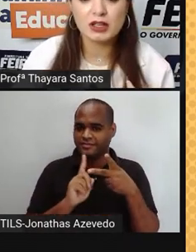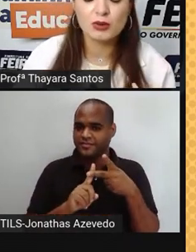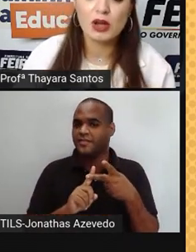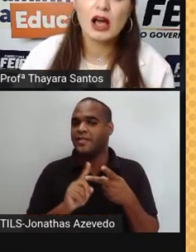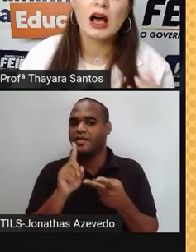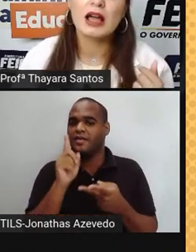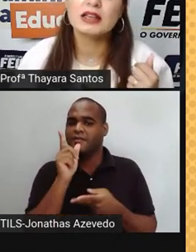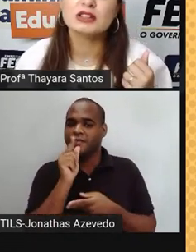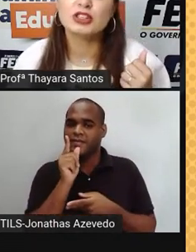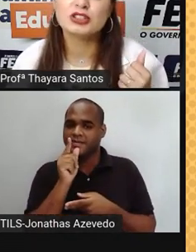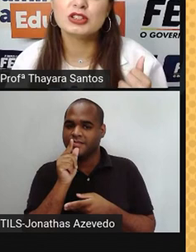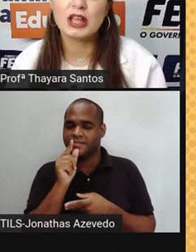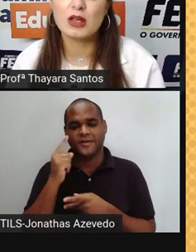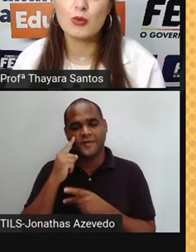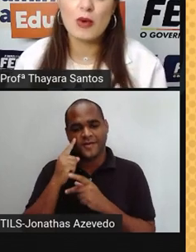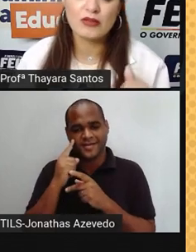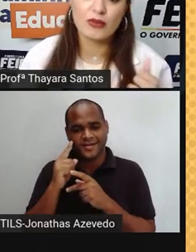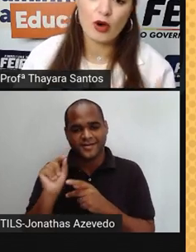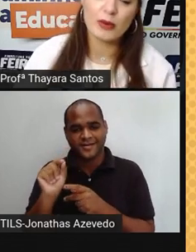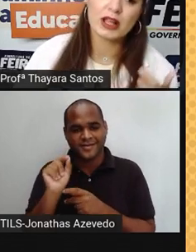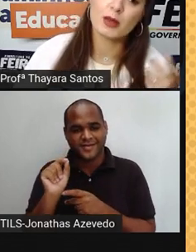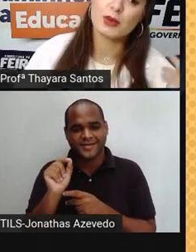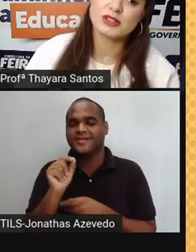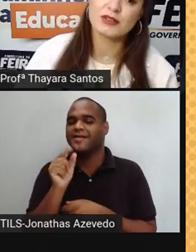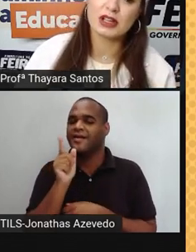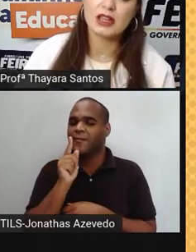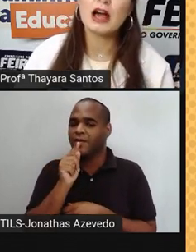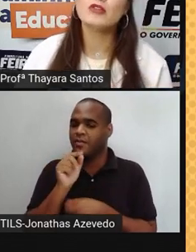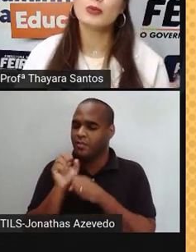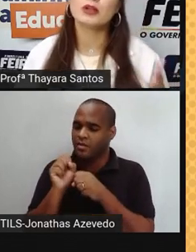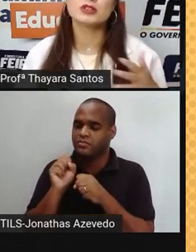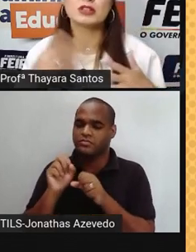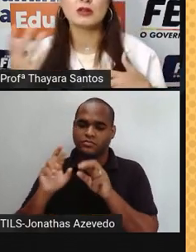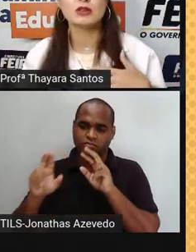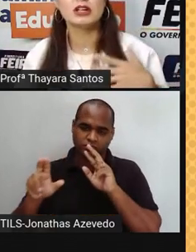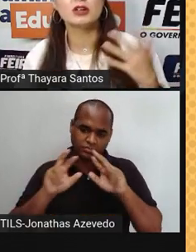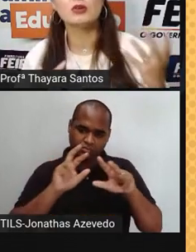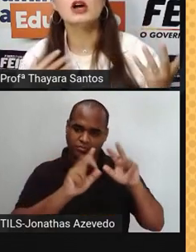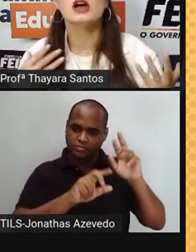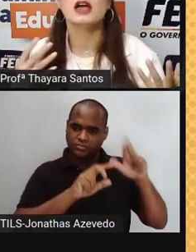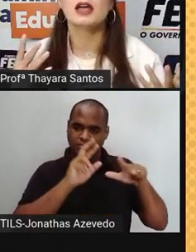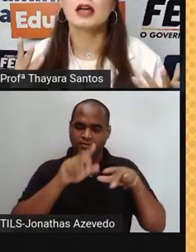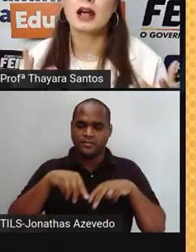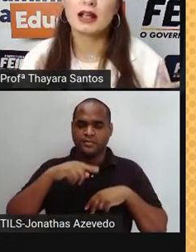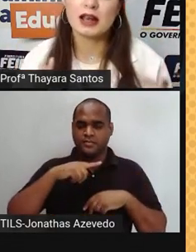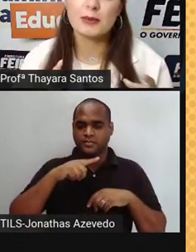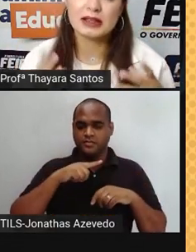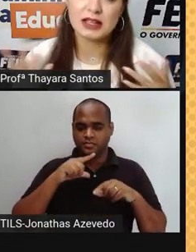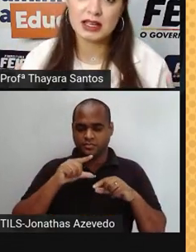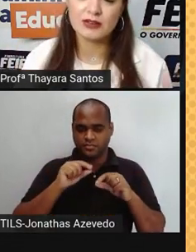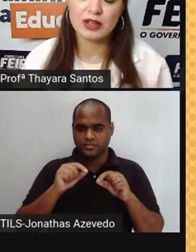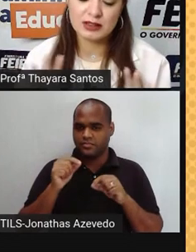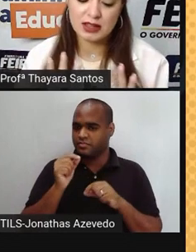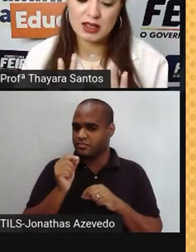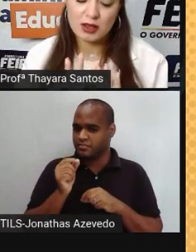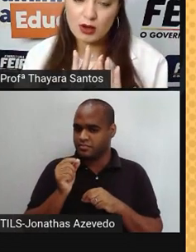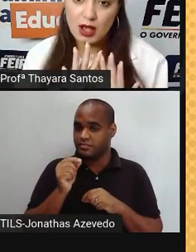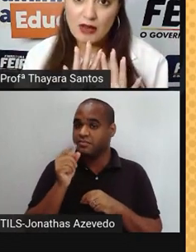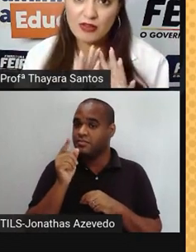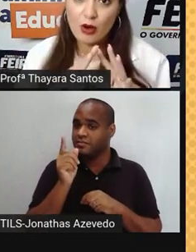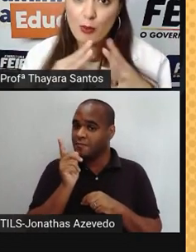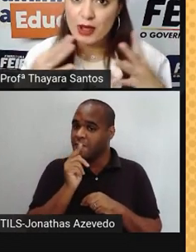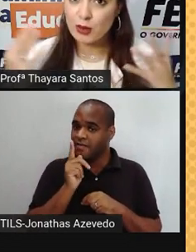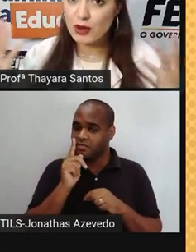líquido, aí a gente tem uma forma que ela pode ser variável, porque no estado líquido, aquela matéria vai ter